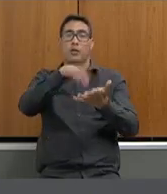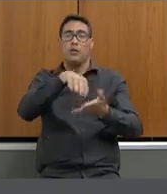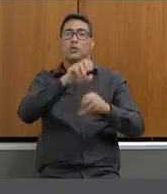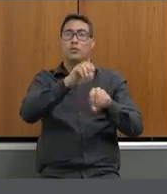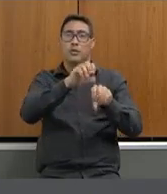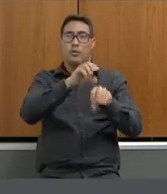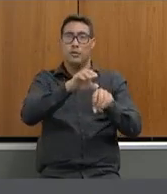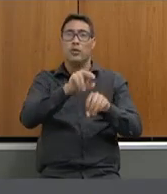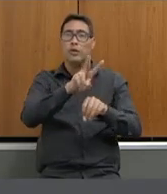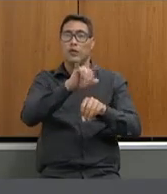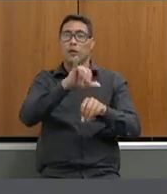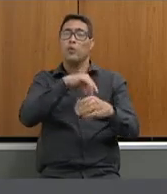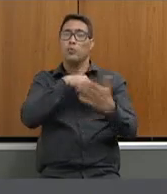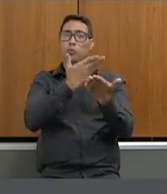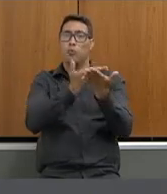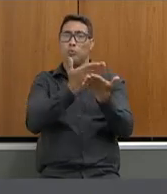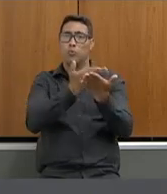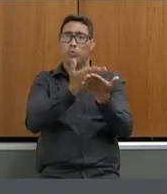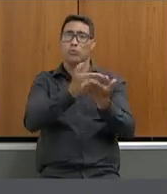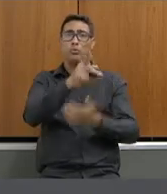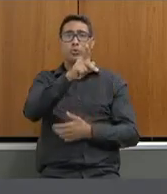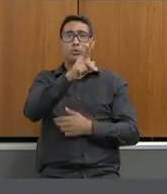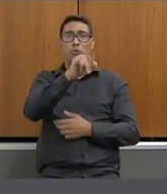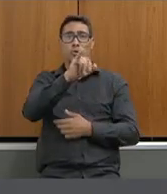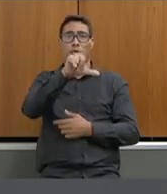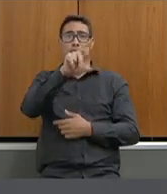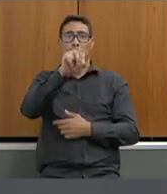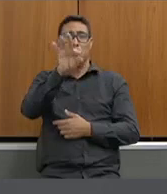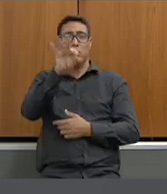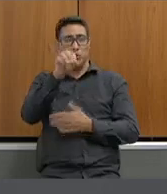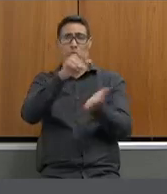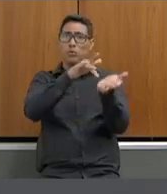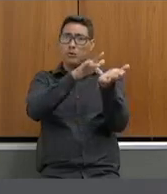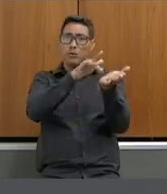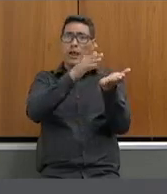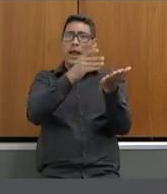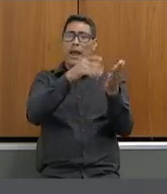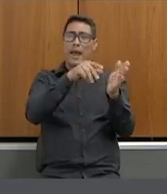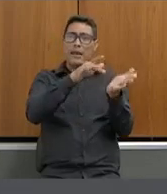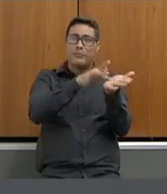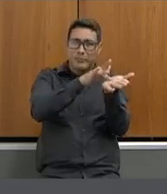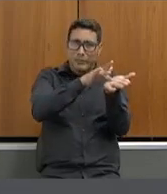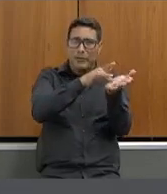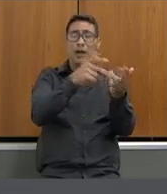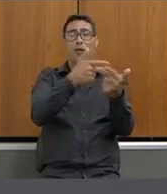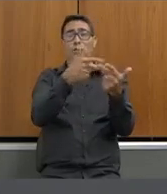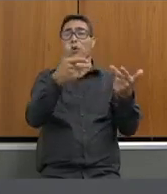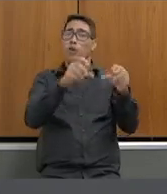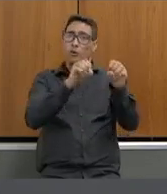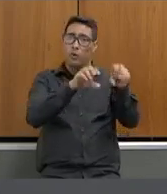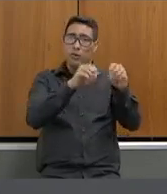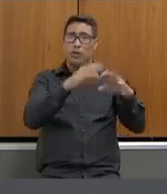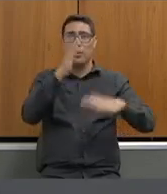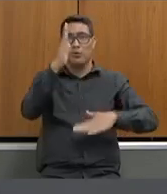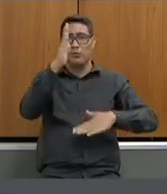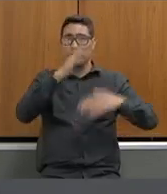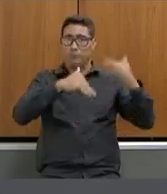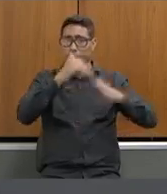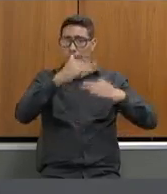com o estudo piloto dessas escolas únicas de município sabemos que o ensino profissional é o